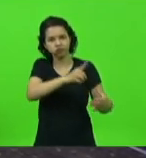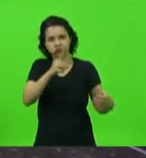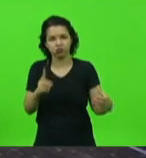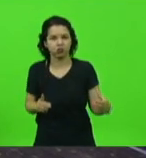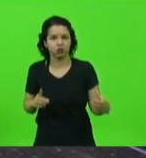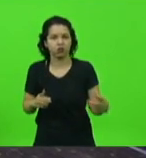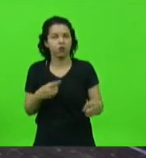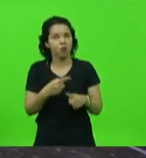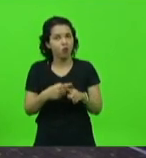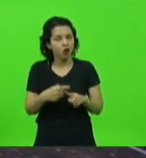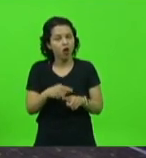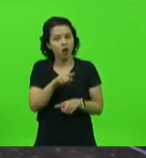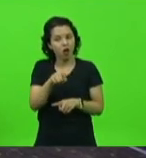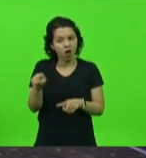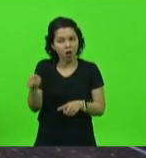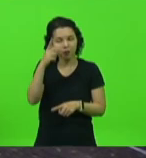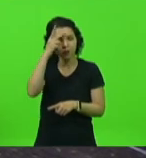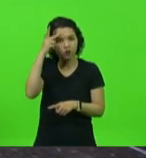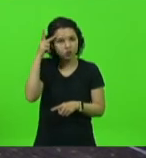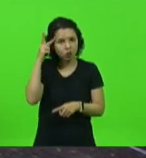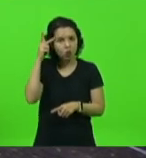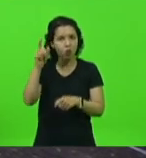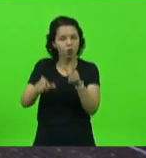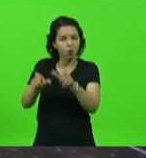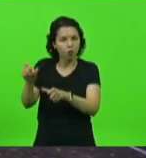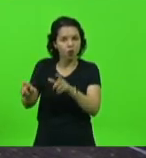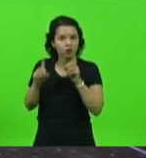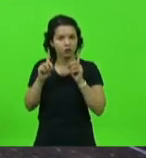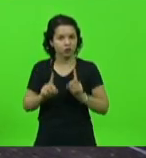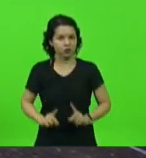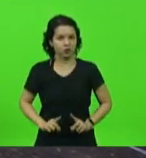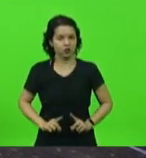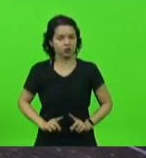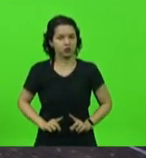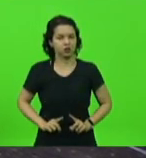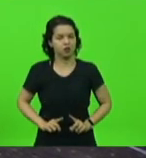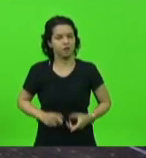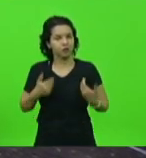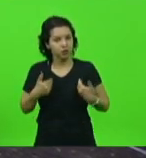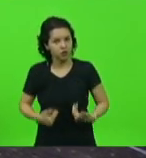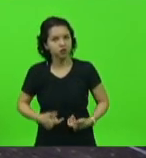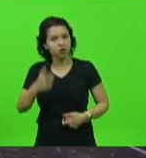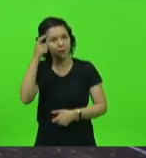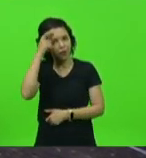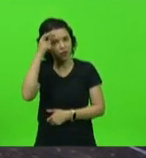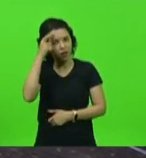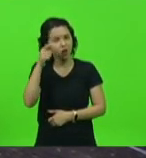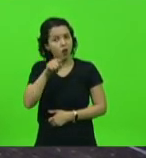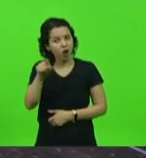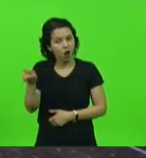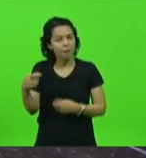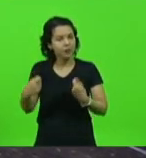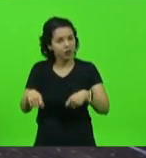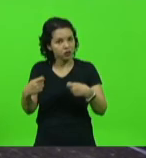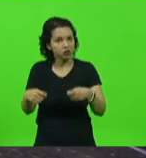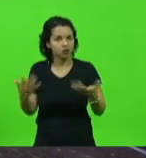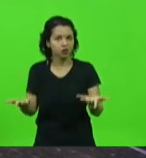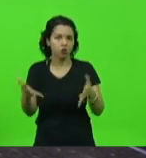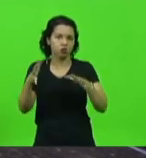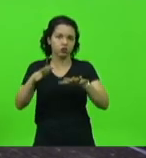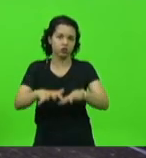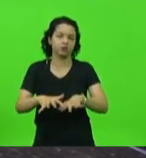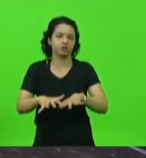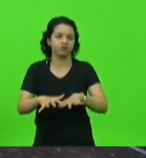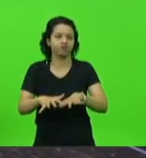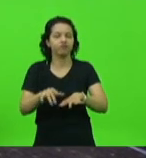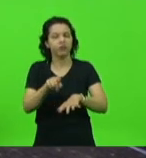pessoas com deficiência física, mental, esses, sim, precisam de inclusão. Esses,